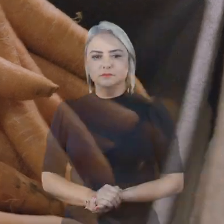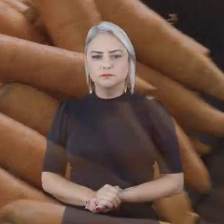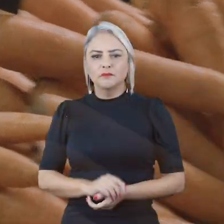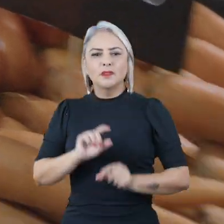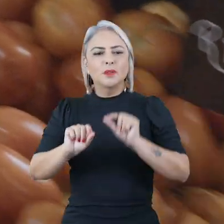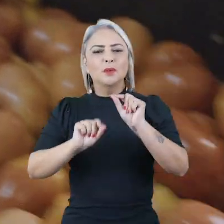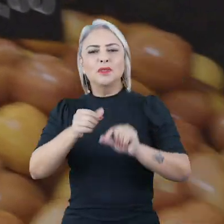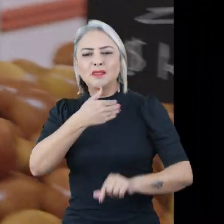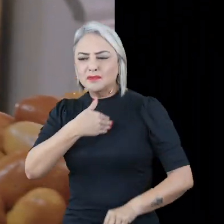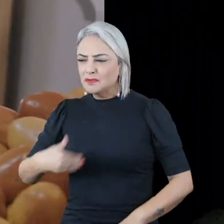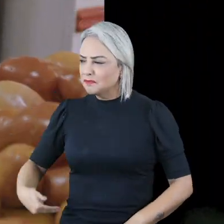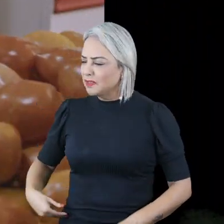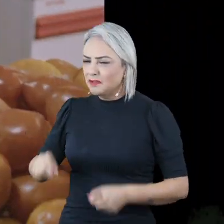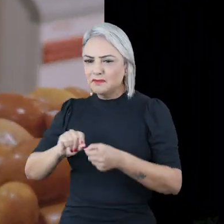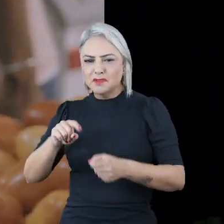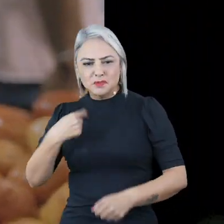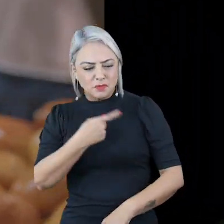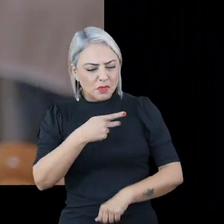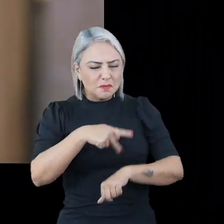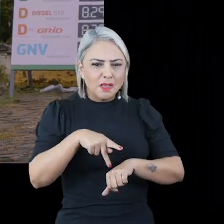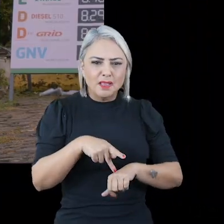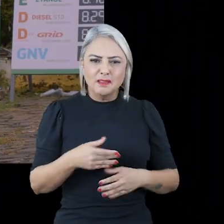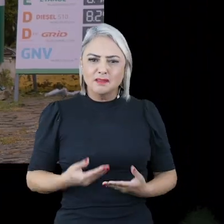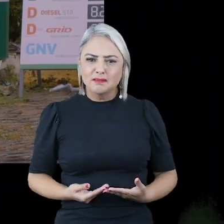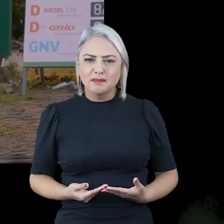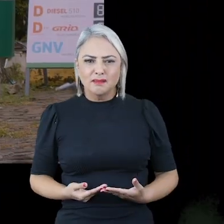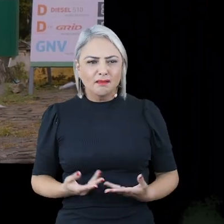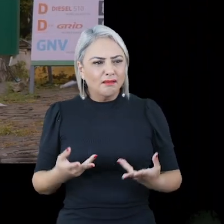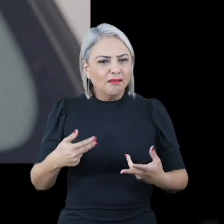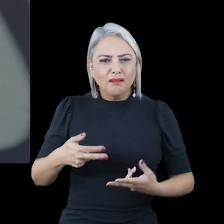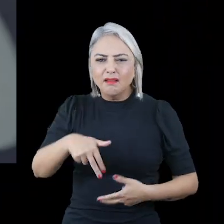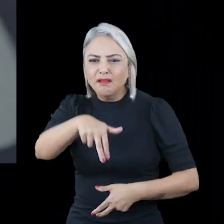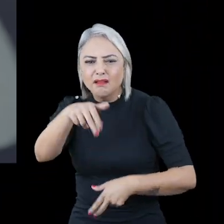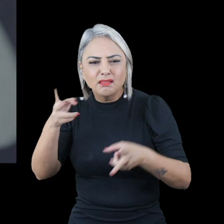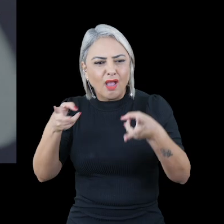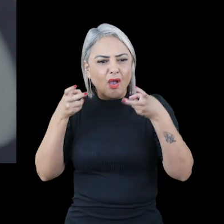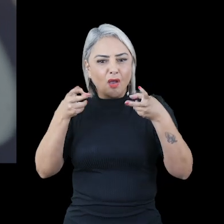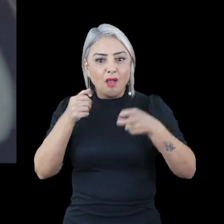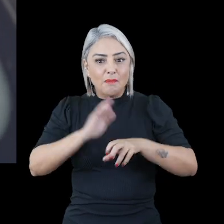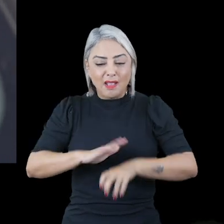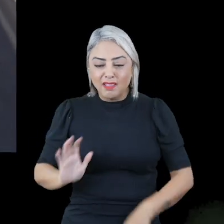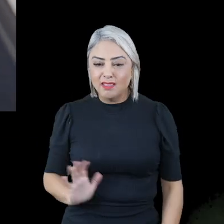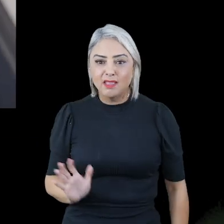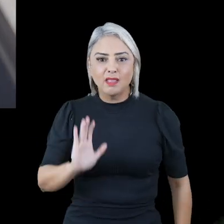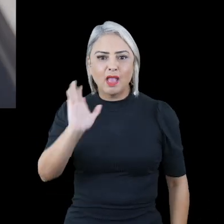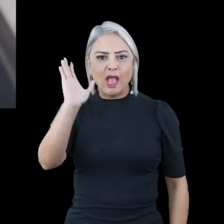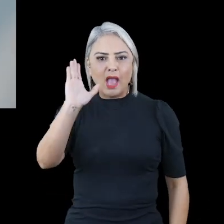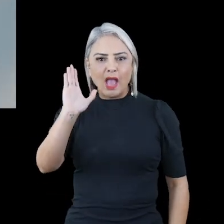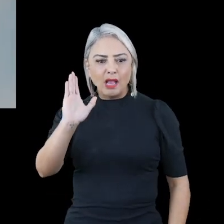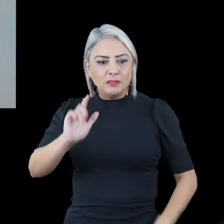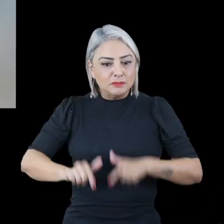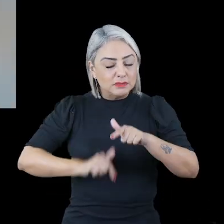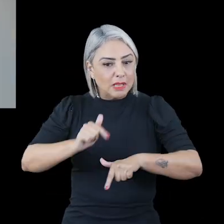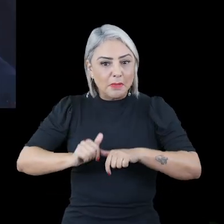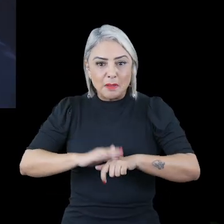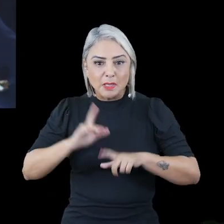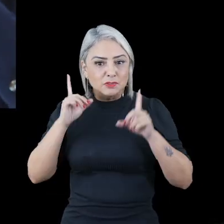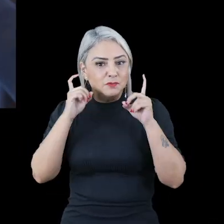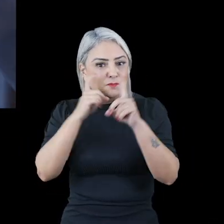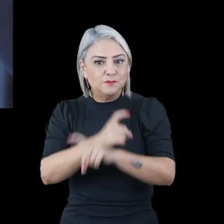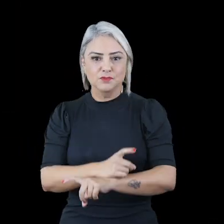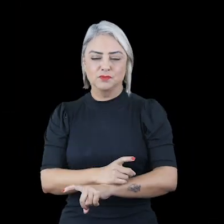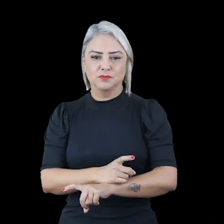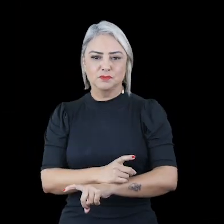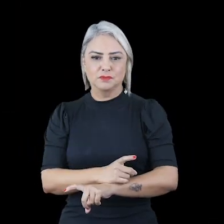O que esse governo fez com o nosso país? Por onde você olha, tudo ficou mais caro. E os empregos cada